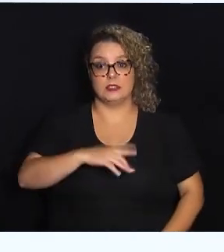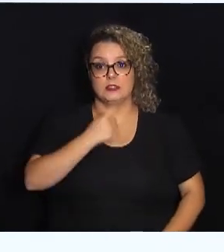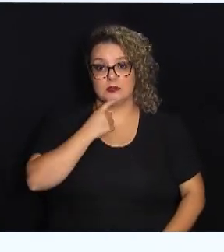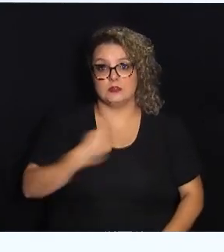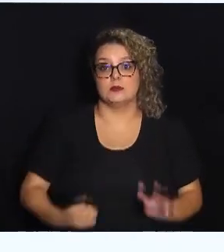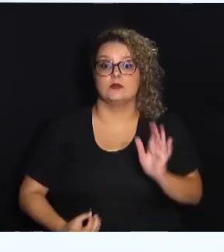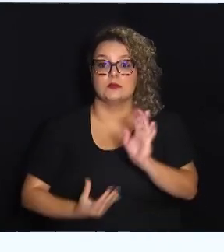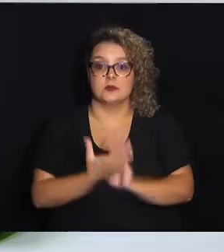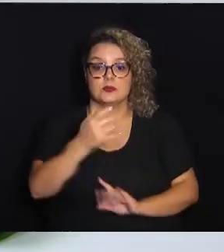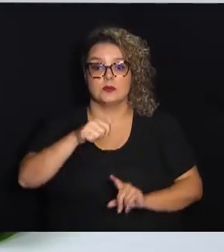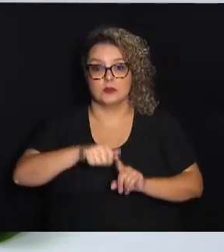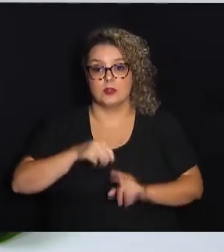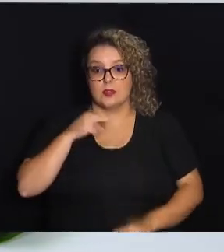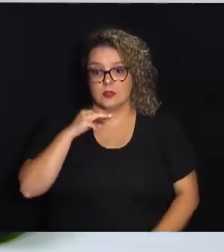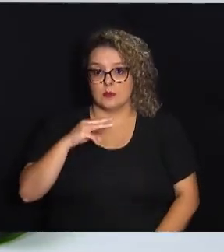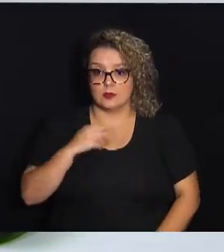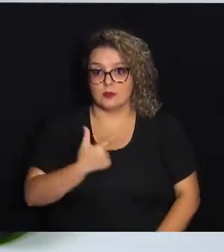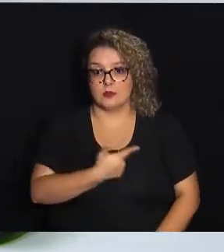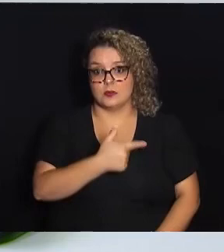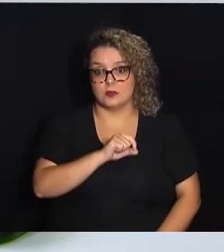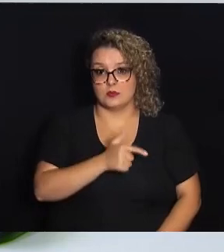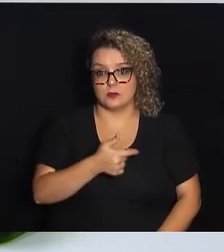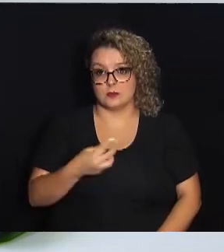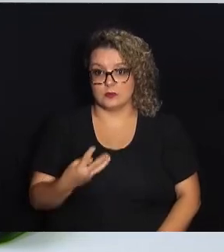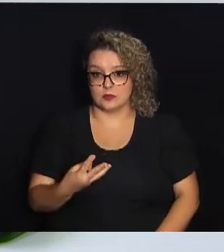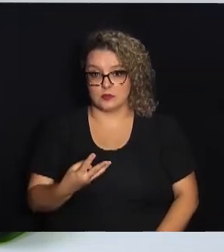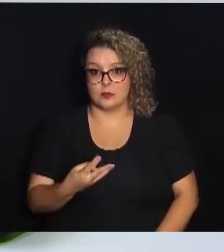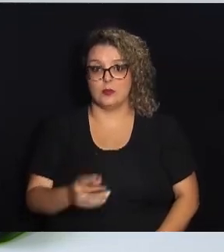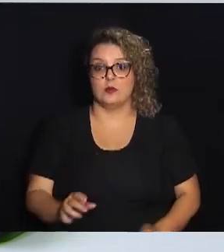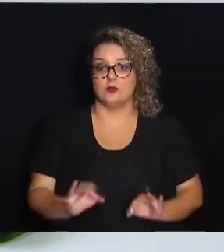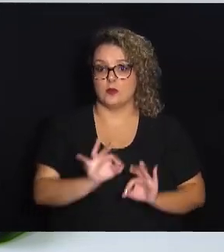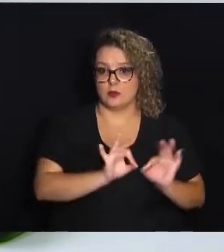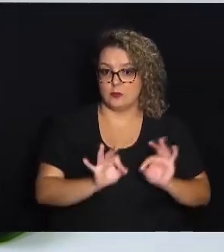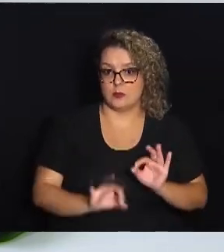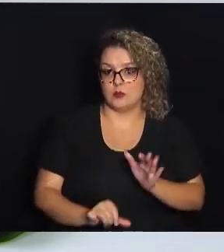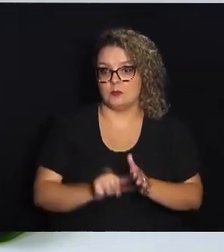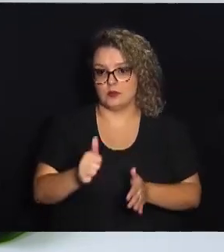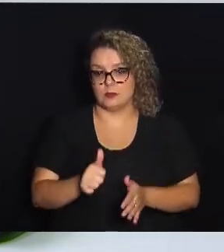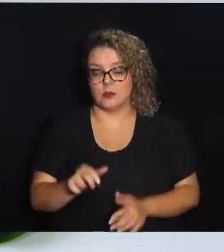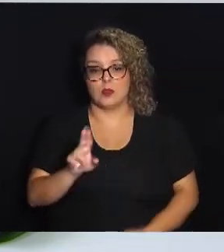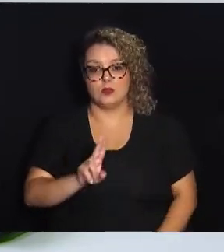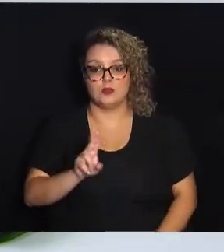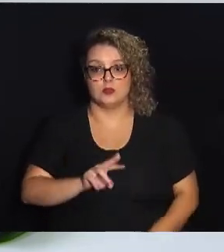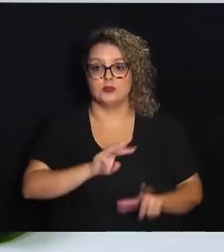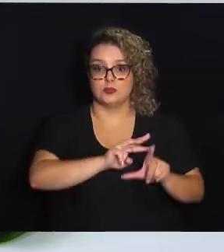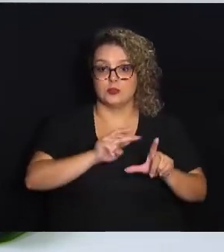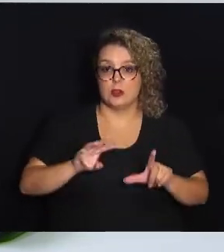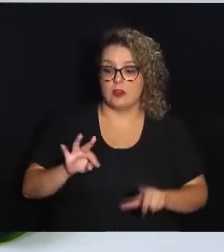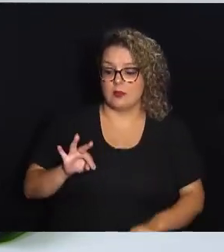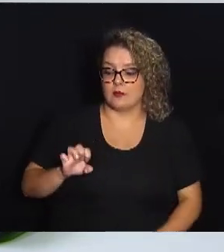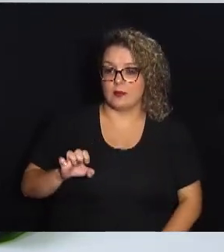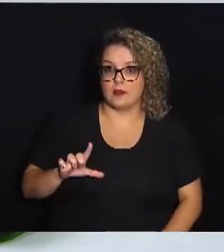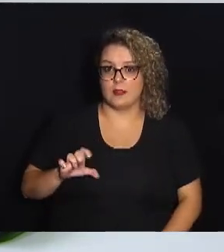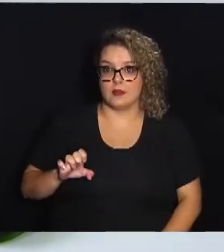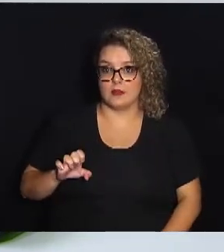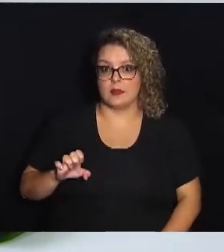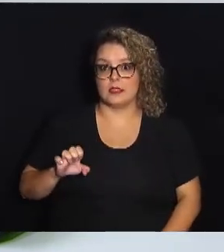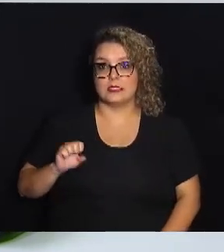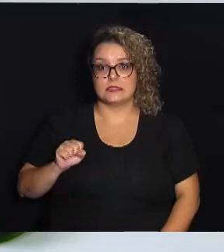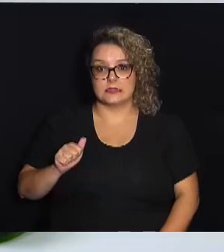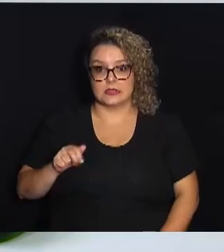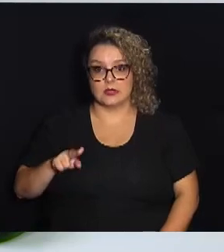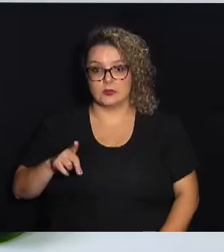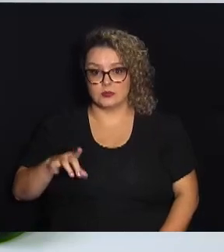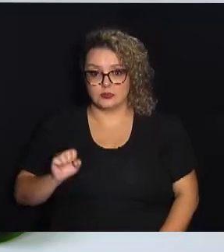saúde da cidade de Campinas. Então surge no mês de março do ano de 2023 como um projeto piloto a utilização dessa plataforma de